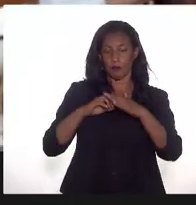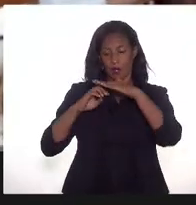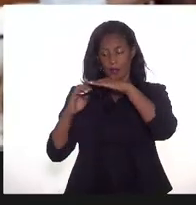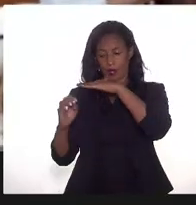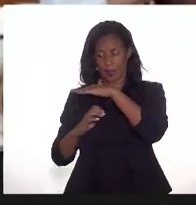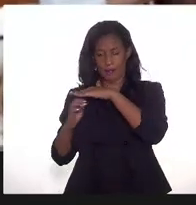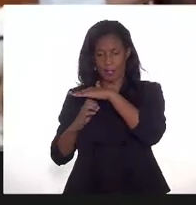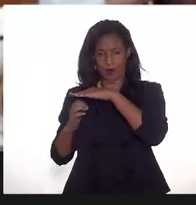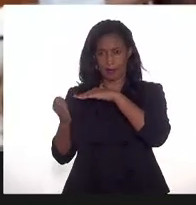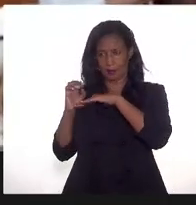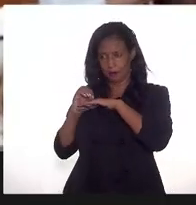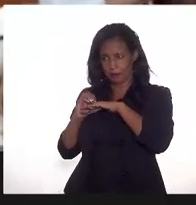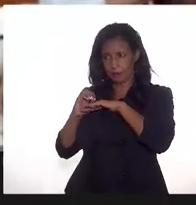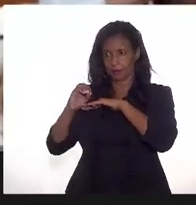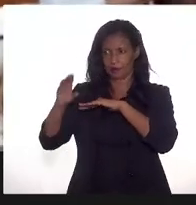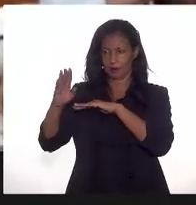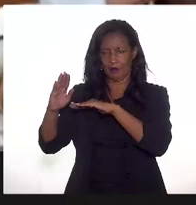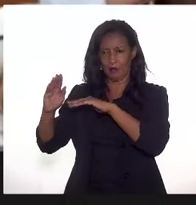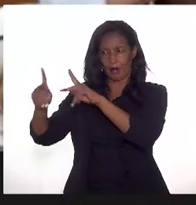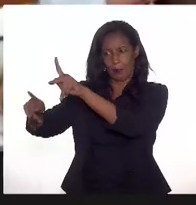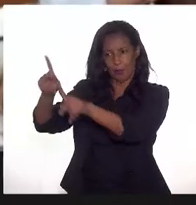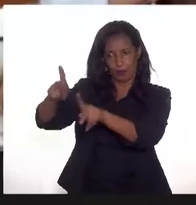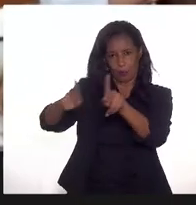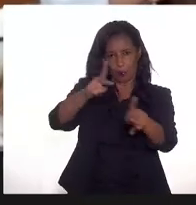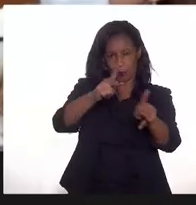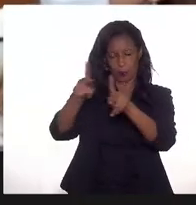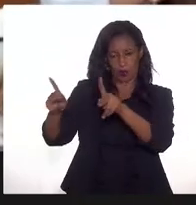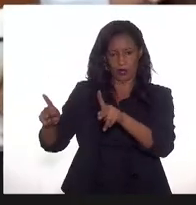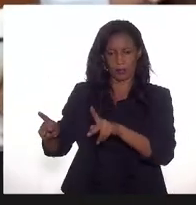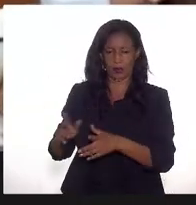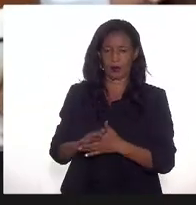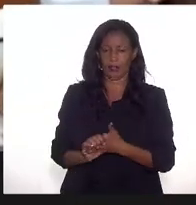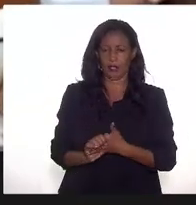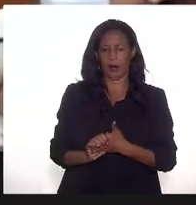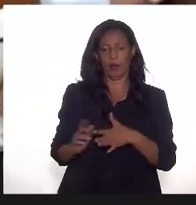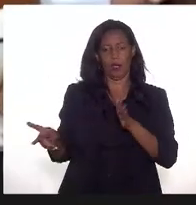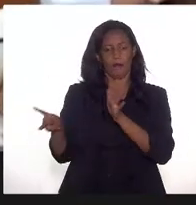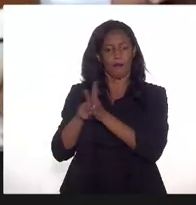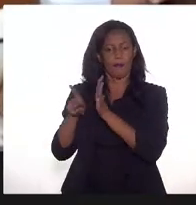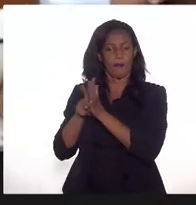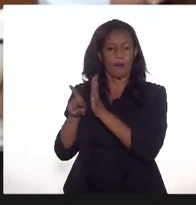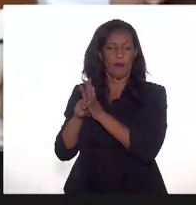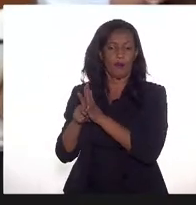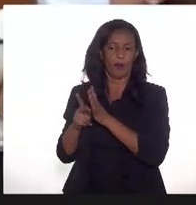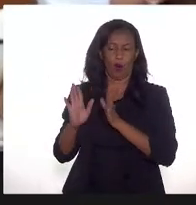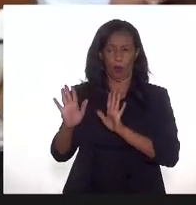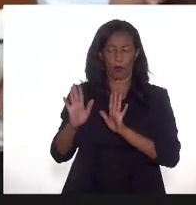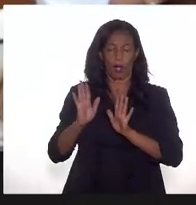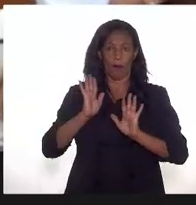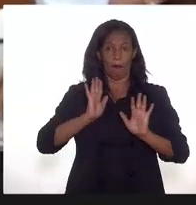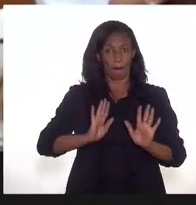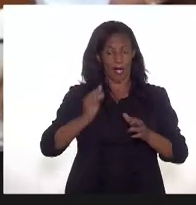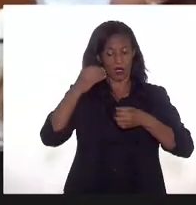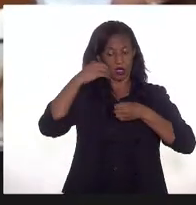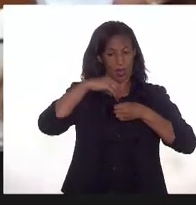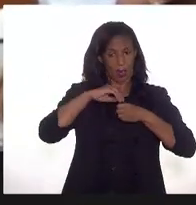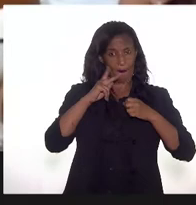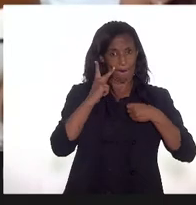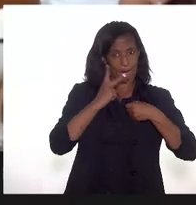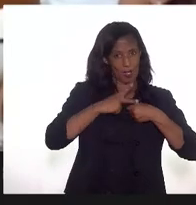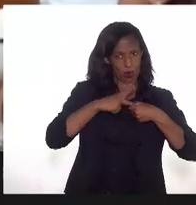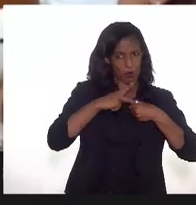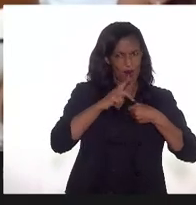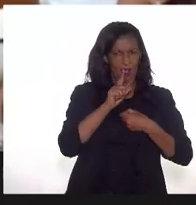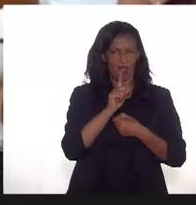concessão, o preço para que eles vendem seria livre, apesar de só ter a Petrobras, então, desde 2002, o preço é livre de